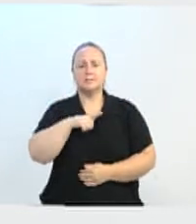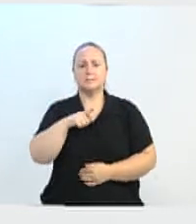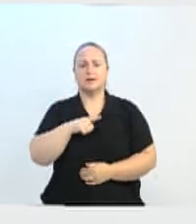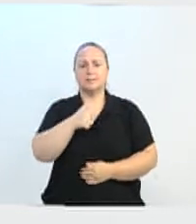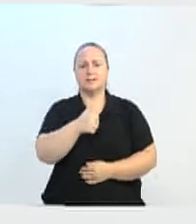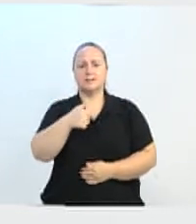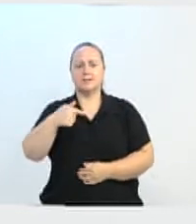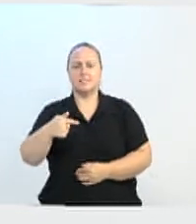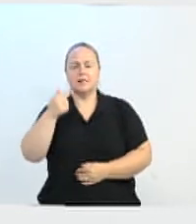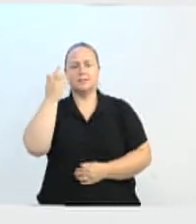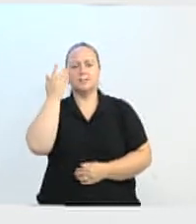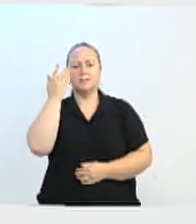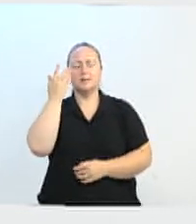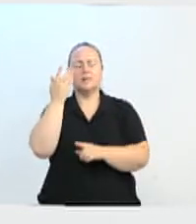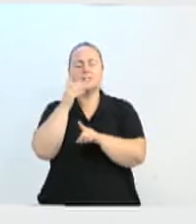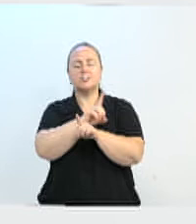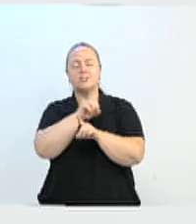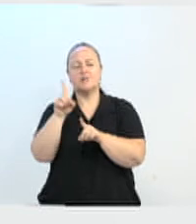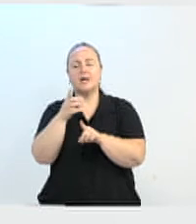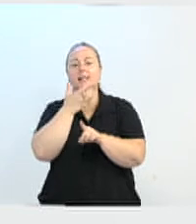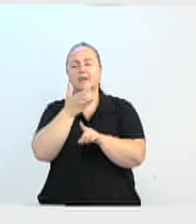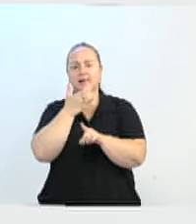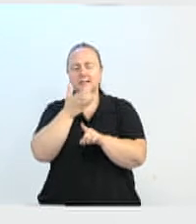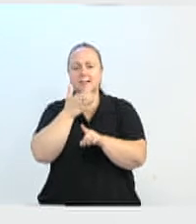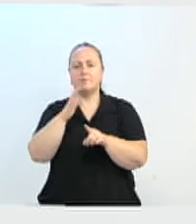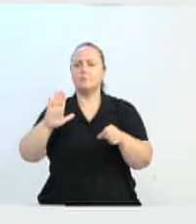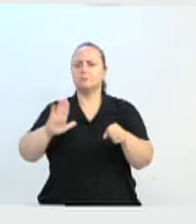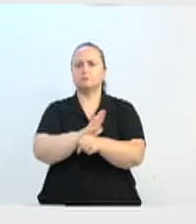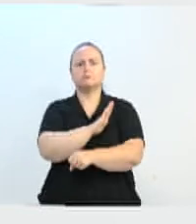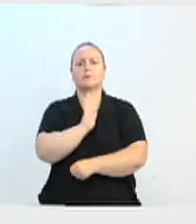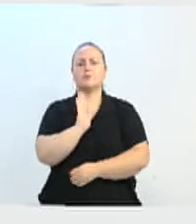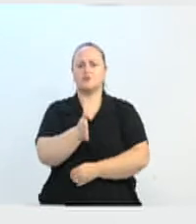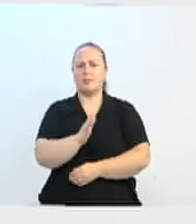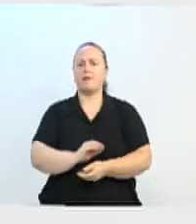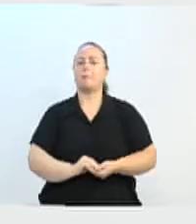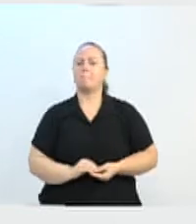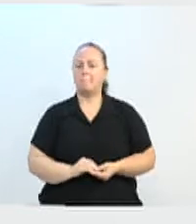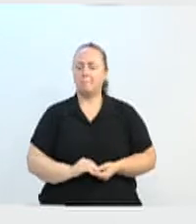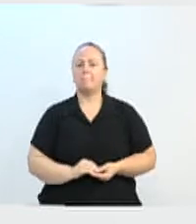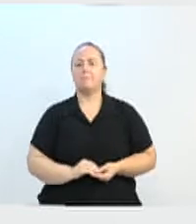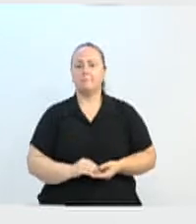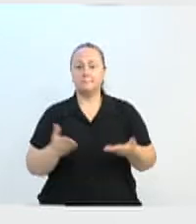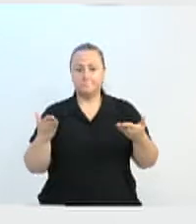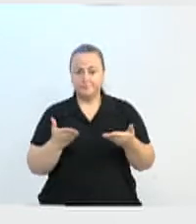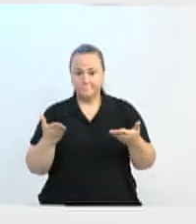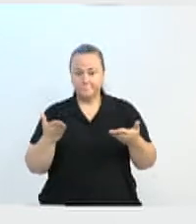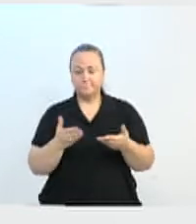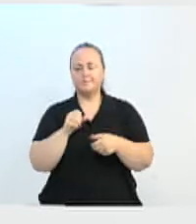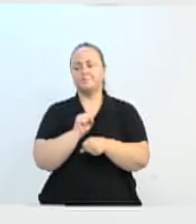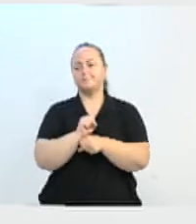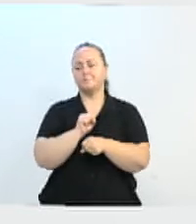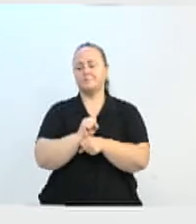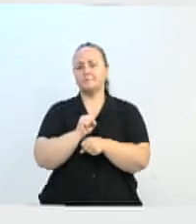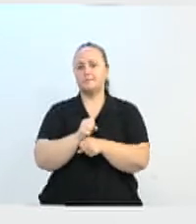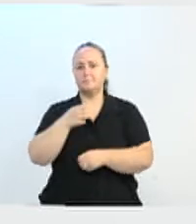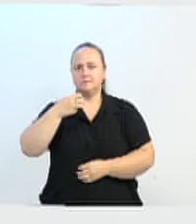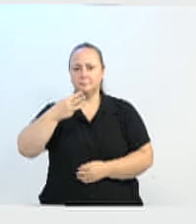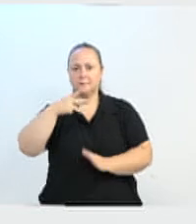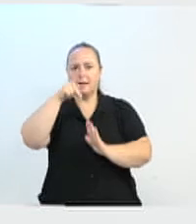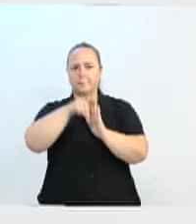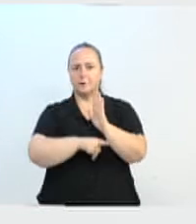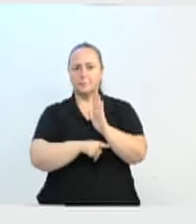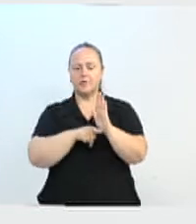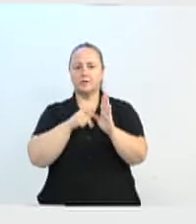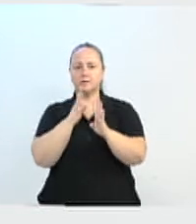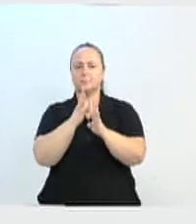ano passado, nós estamos já totalmente lotados. E temos agora uma fila de espera de três projetos que estão querendo entrar no